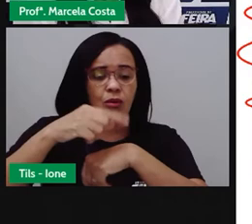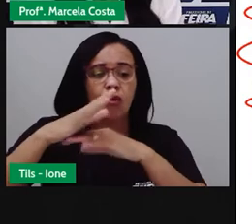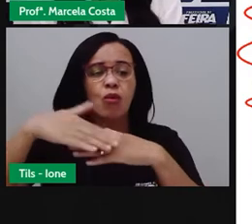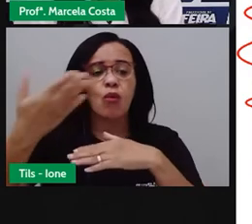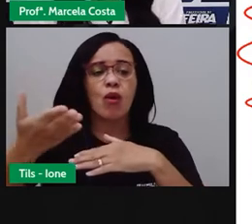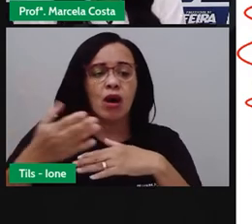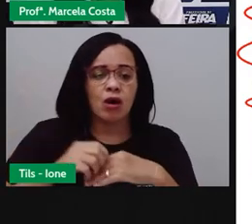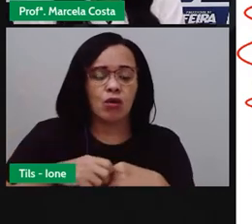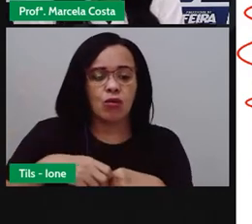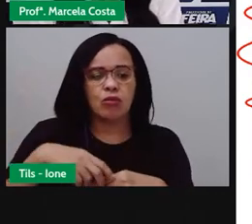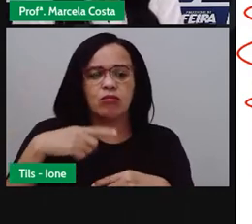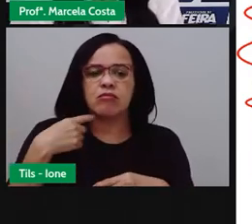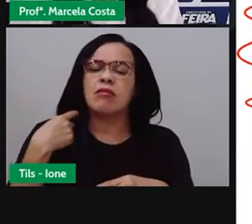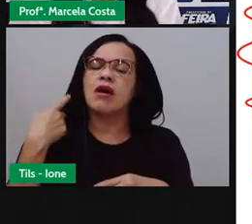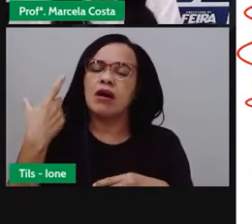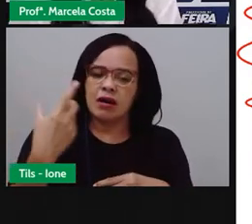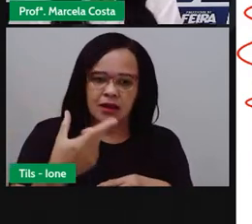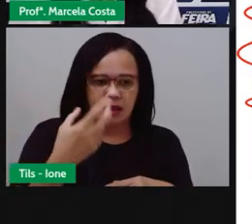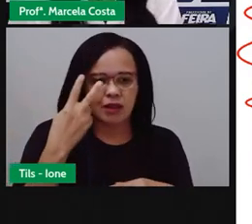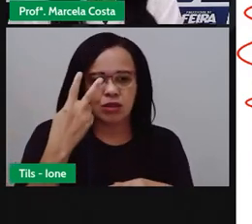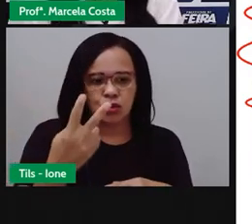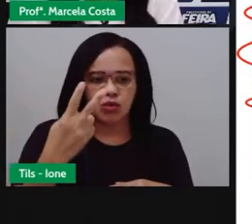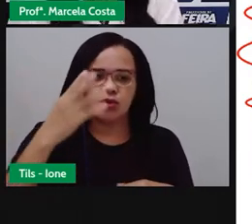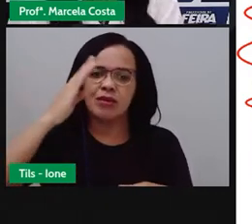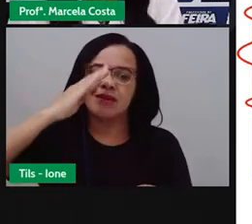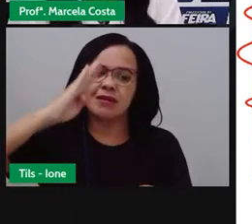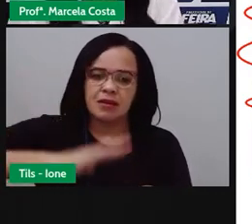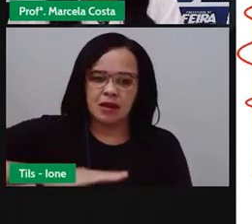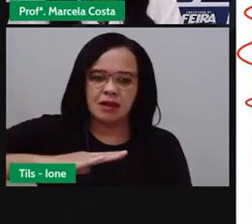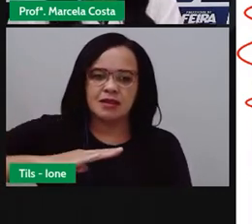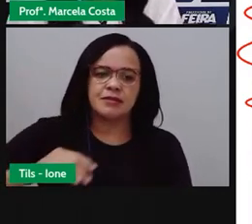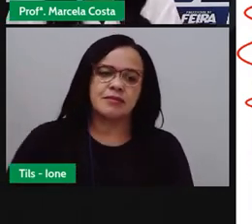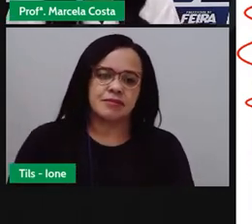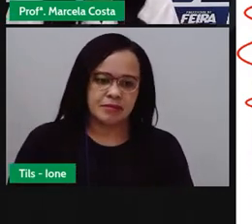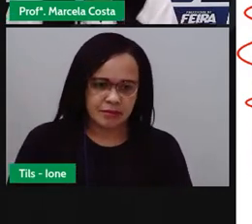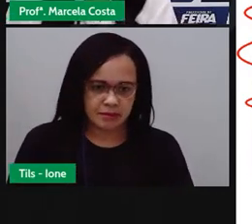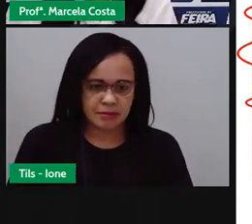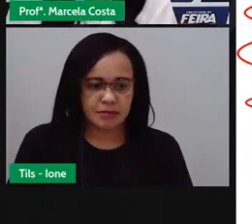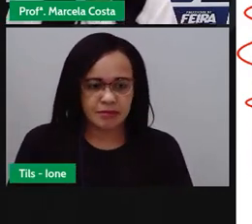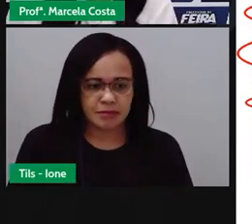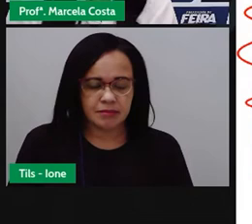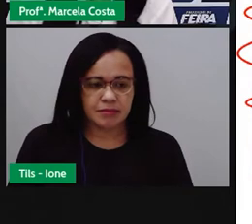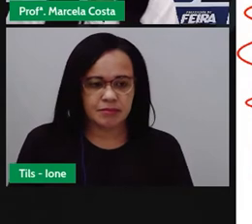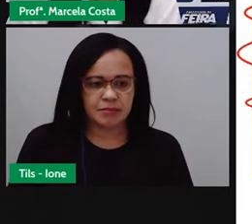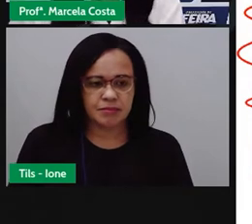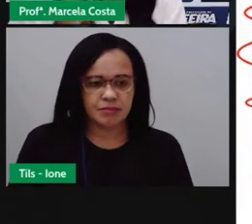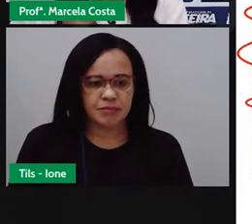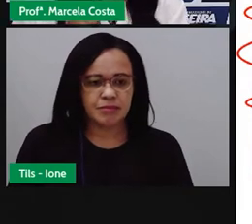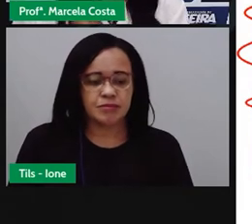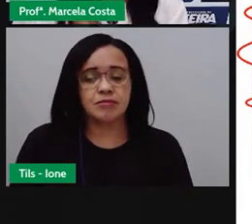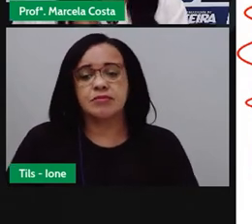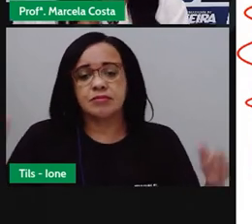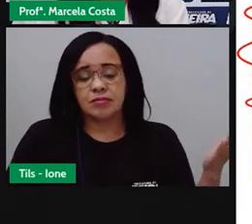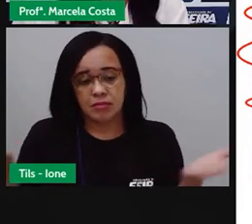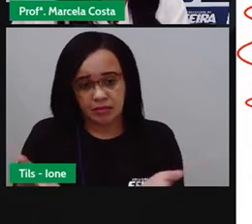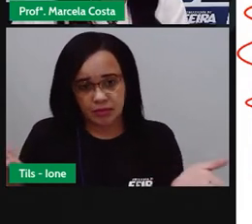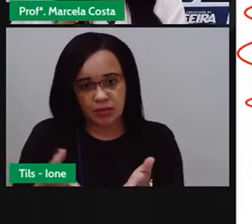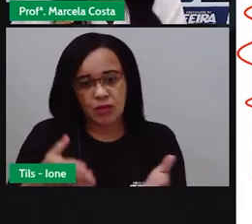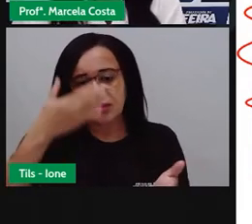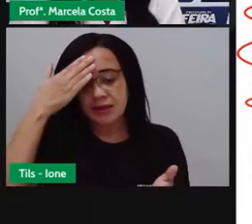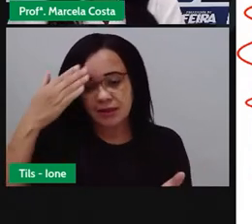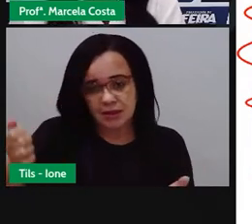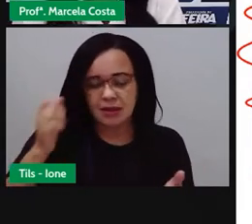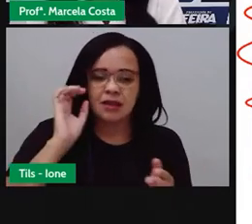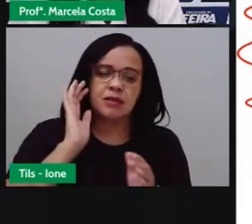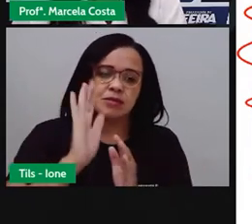que é duas horas, comunicando exatamente onde é a hora. Então, agora você já sabe